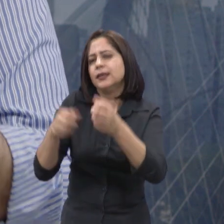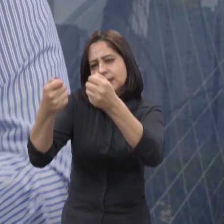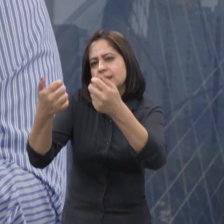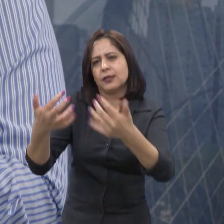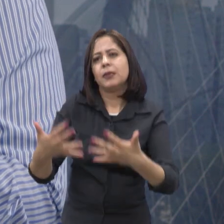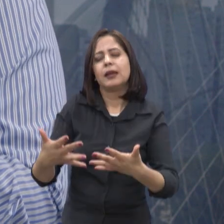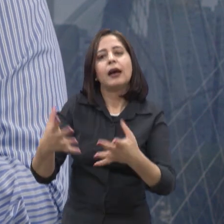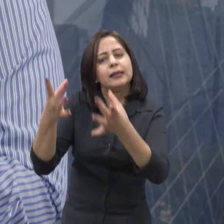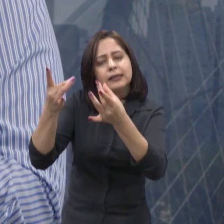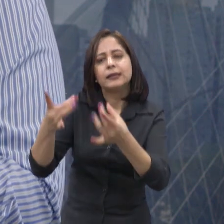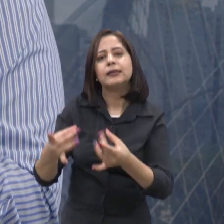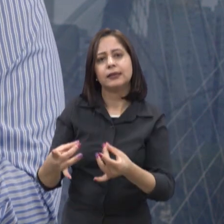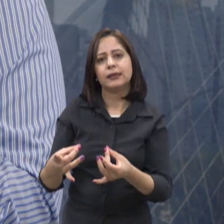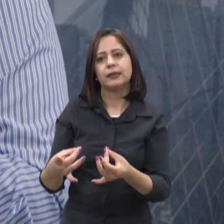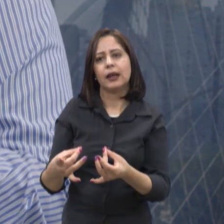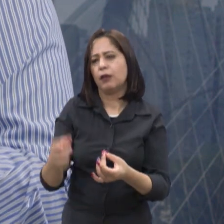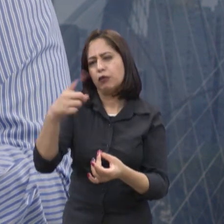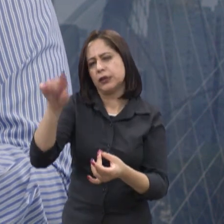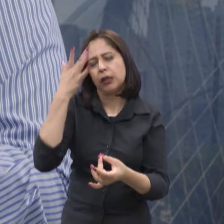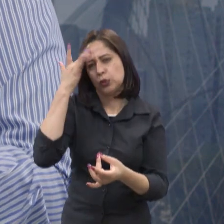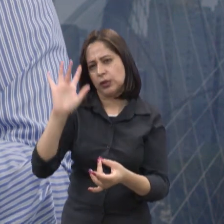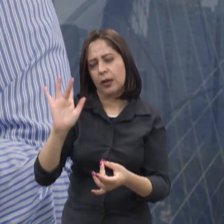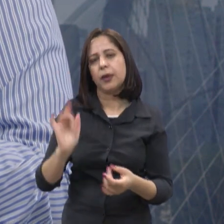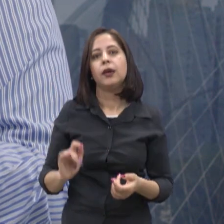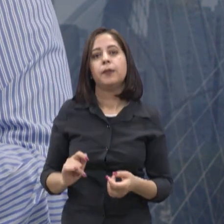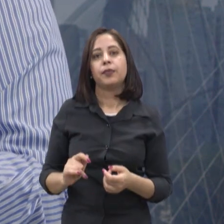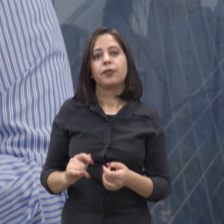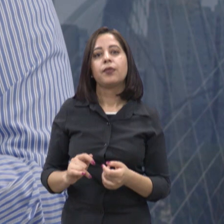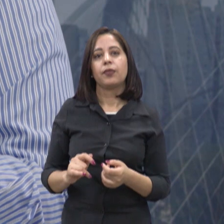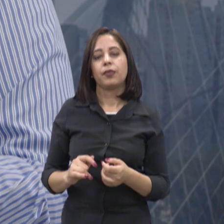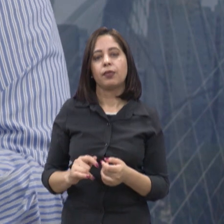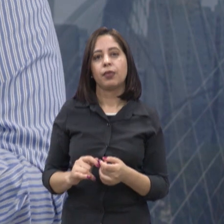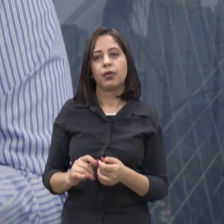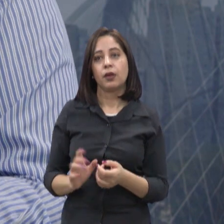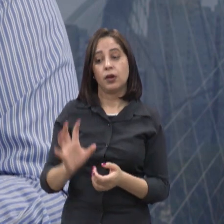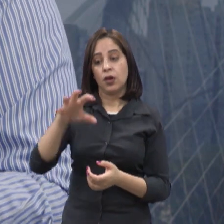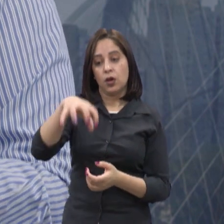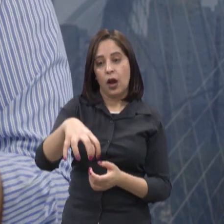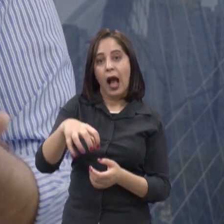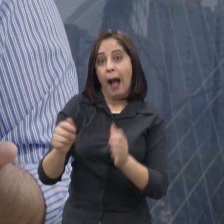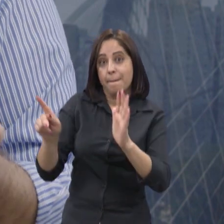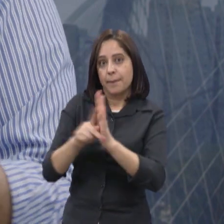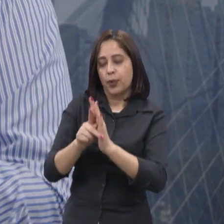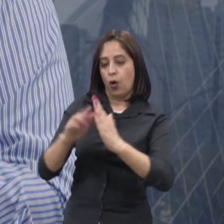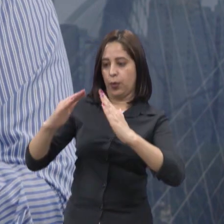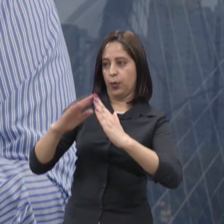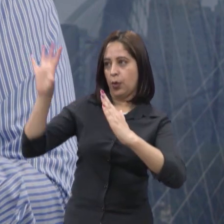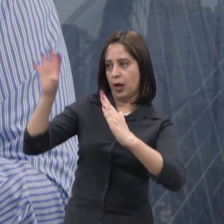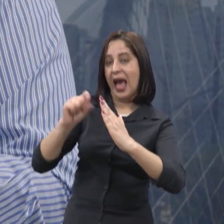quem está assistindo, para quem não sabe, a geração fotovoltaica são painéis